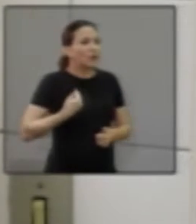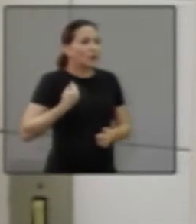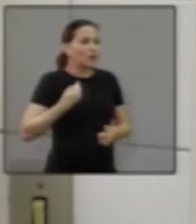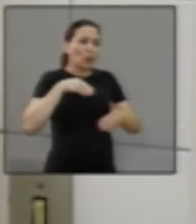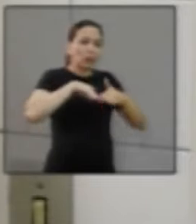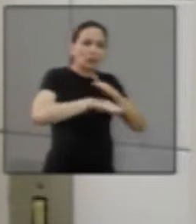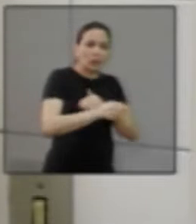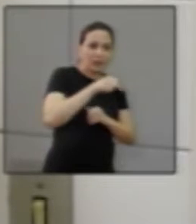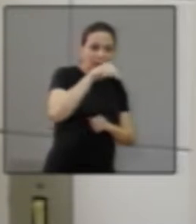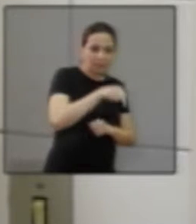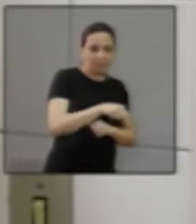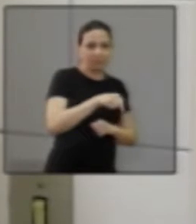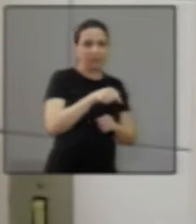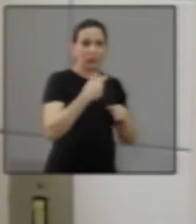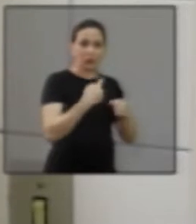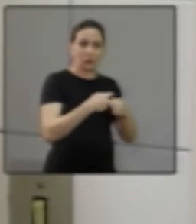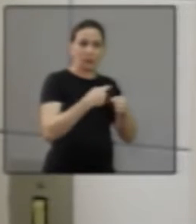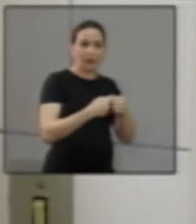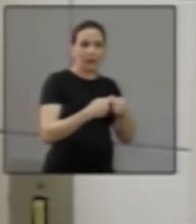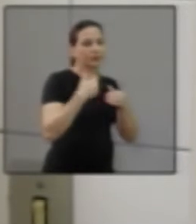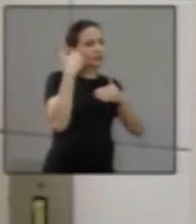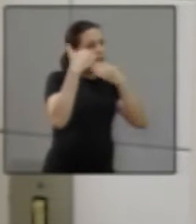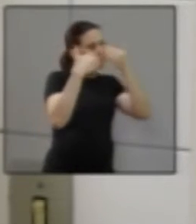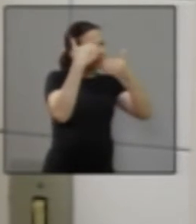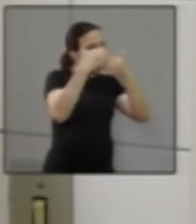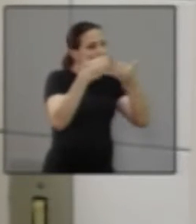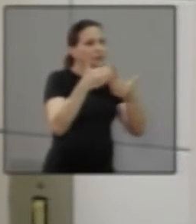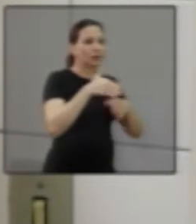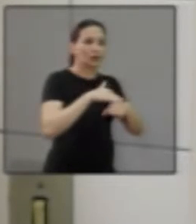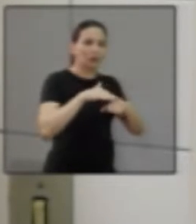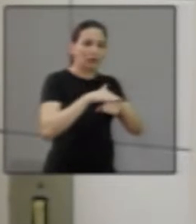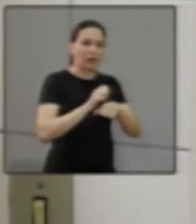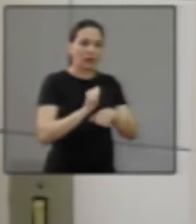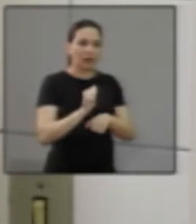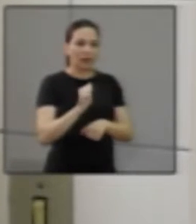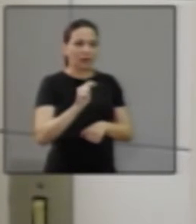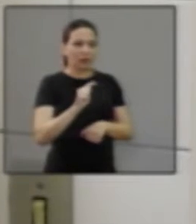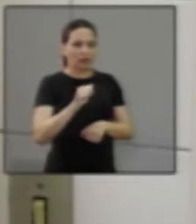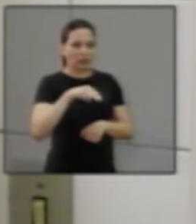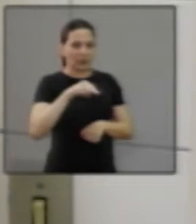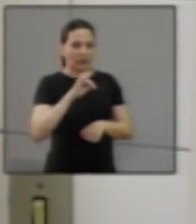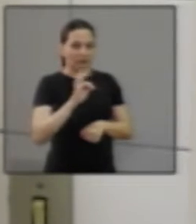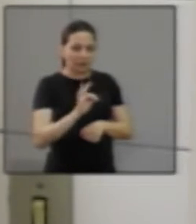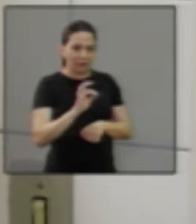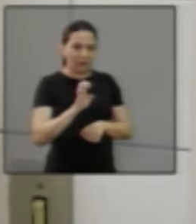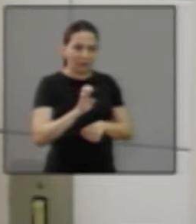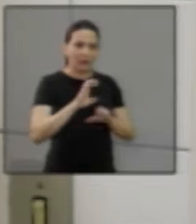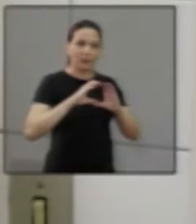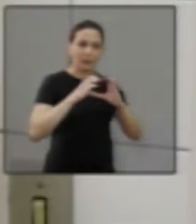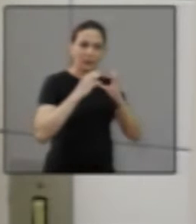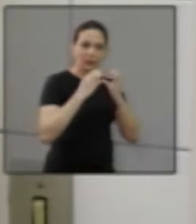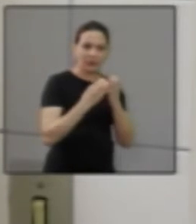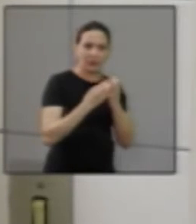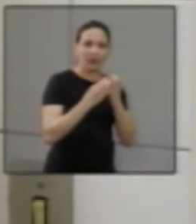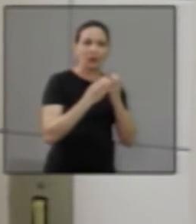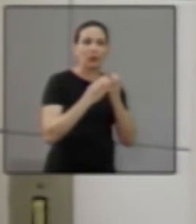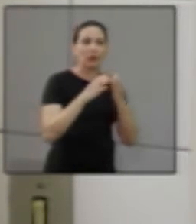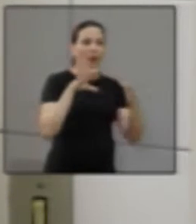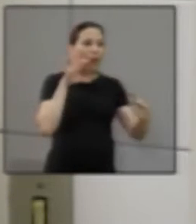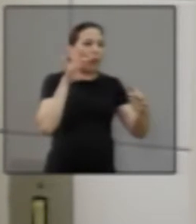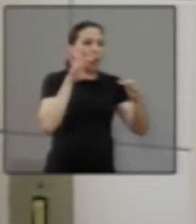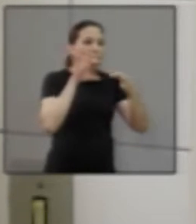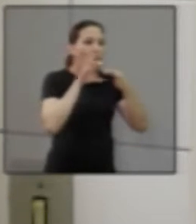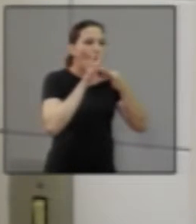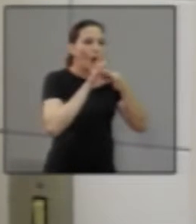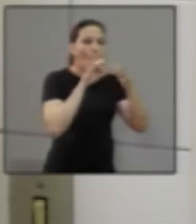acostumadas. A gente foi amadurecendo a ideia e conversou com os agentes comunitários, porque eles são uma chave muito